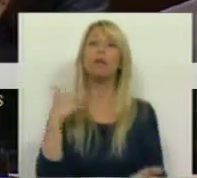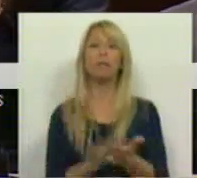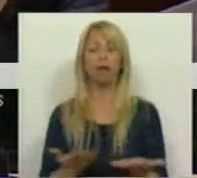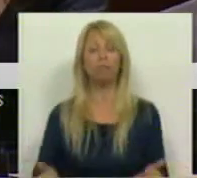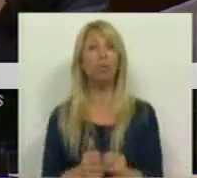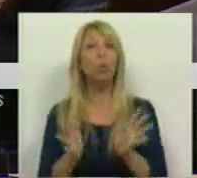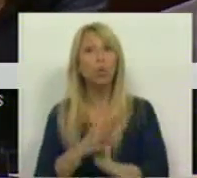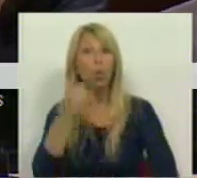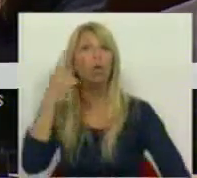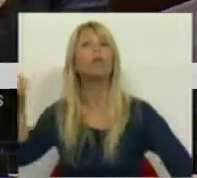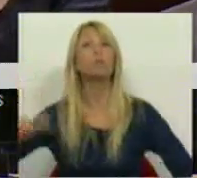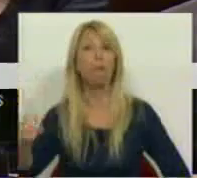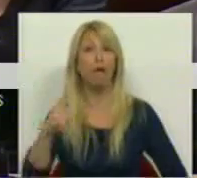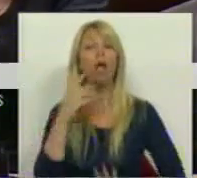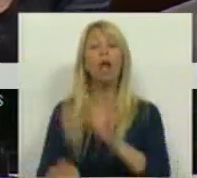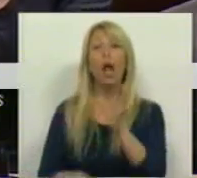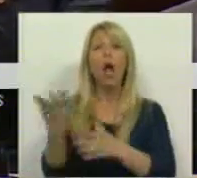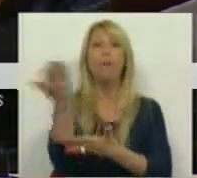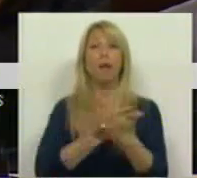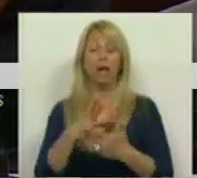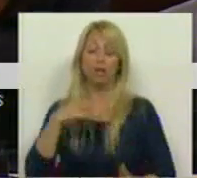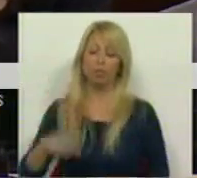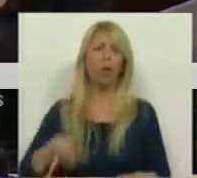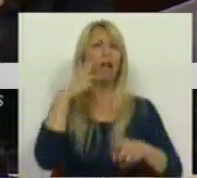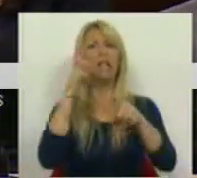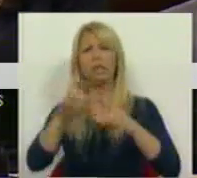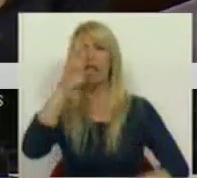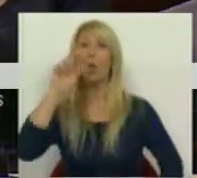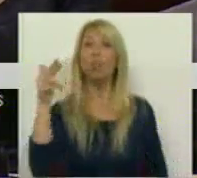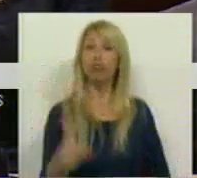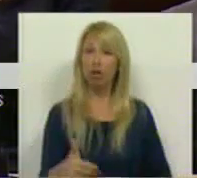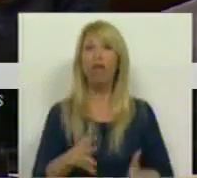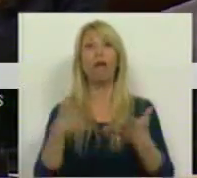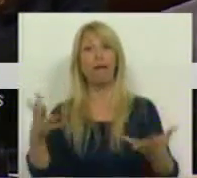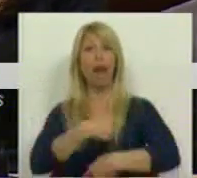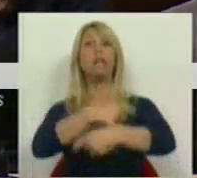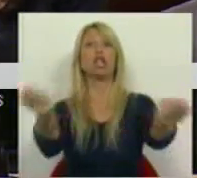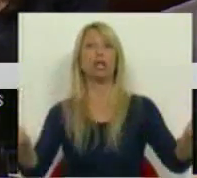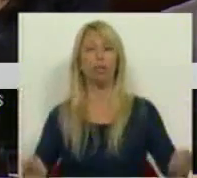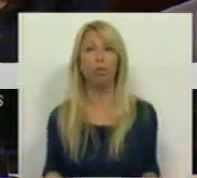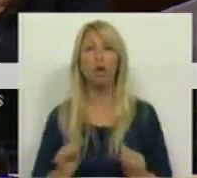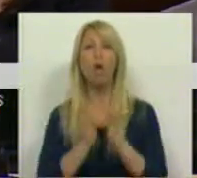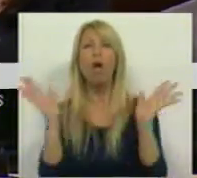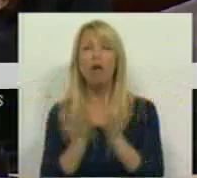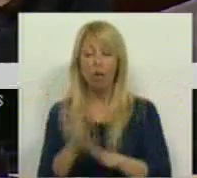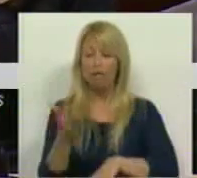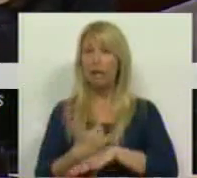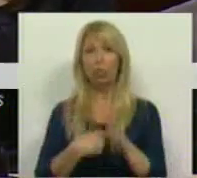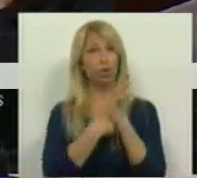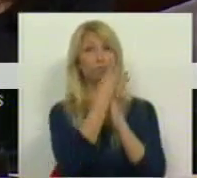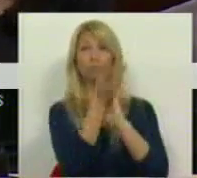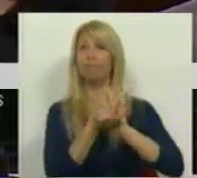na criação de mercados em Portugal, eletricidade, combustíveis, grande distribuição, em todos estes setores,